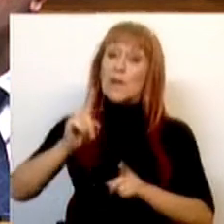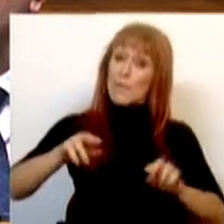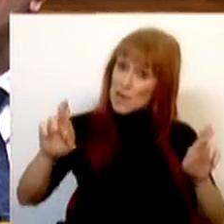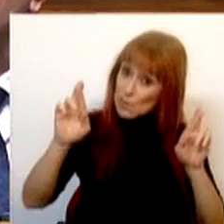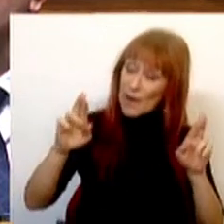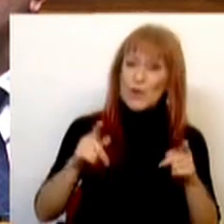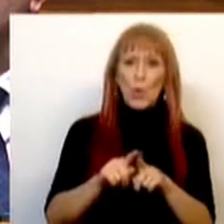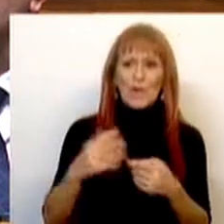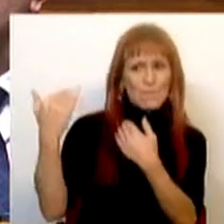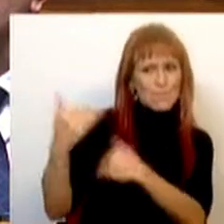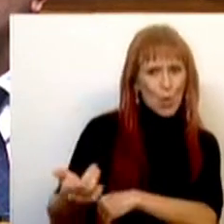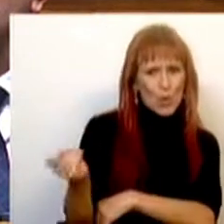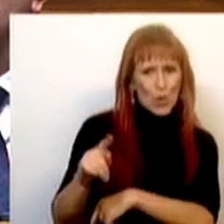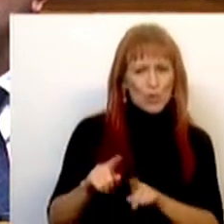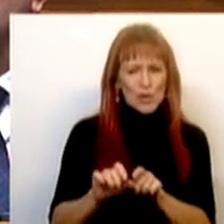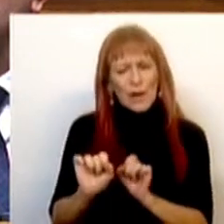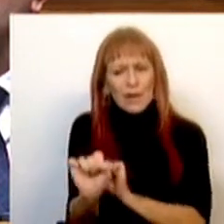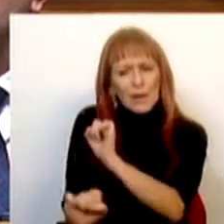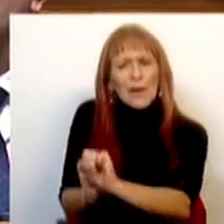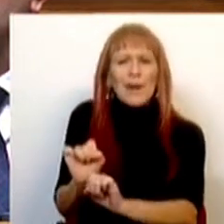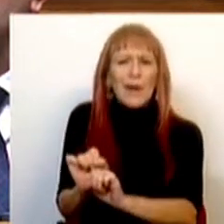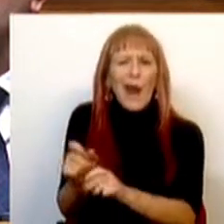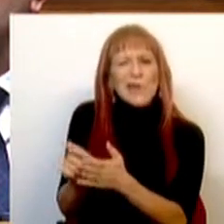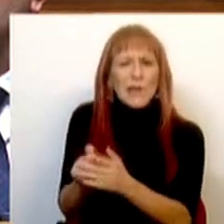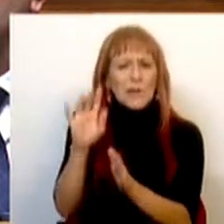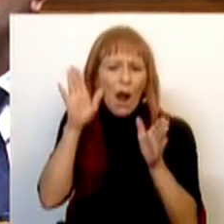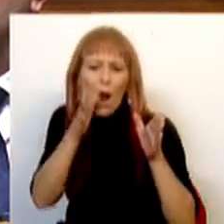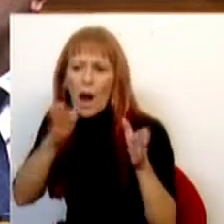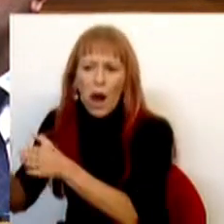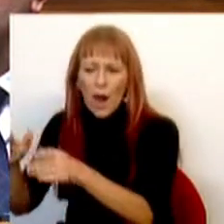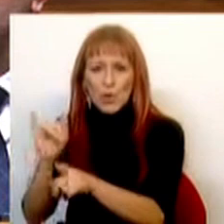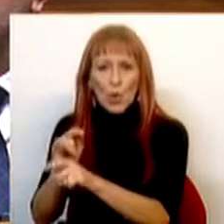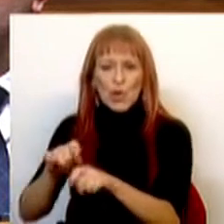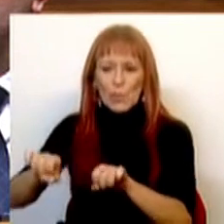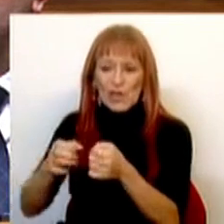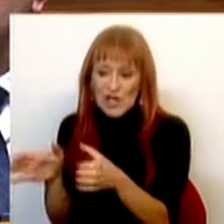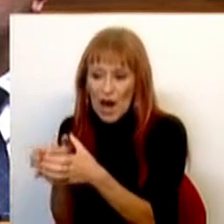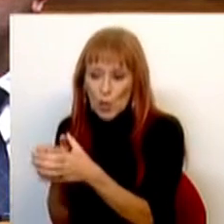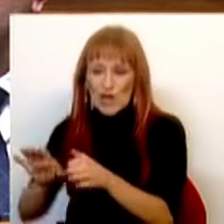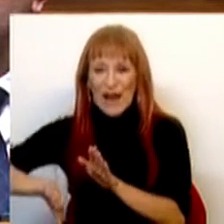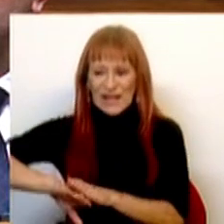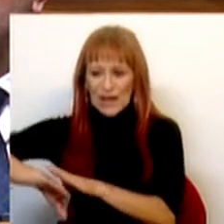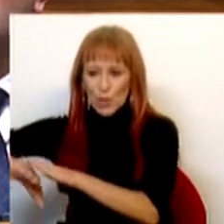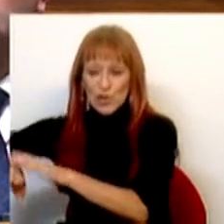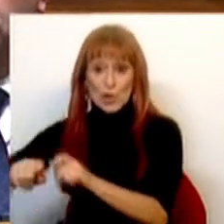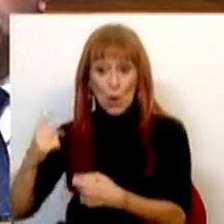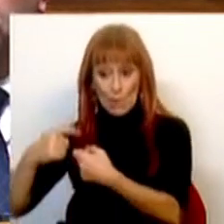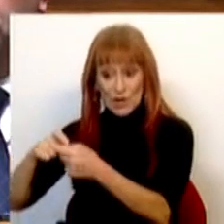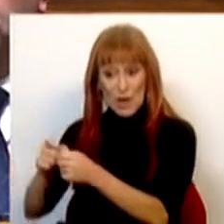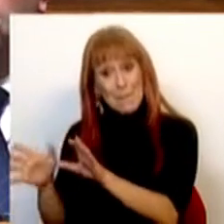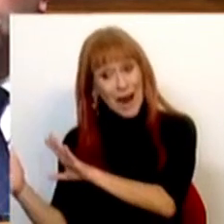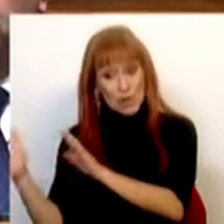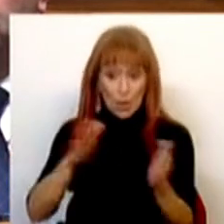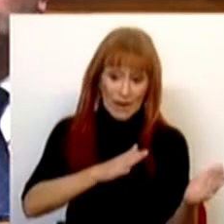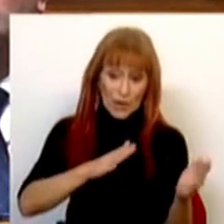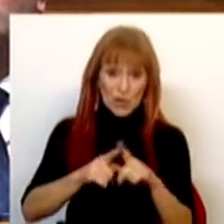que não se deixe condicionar pela agenda radical dos restantes partidos minoritários à direita, seus parceiros mais